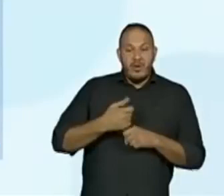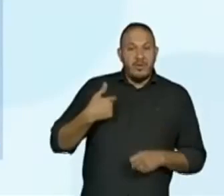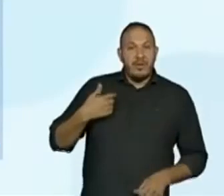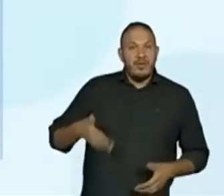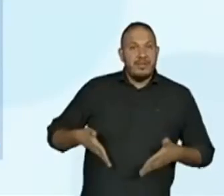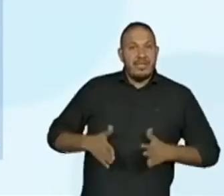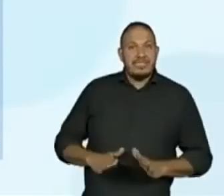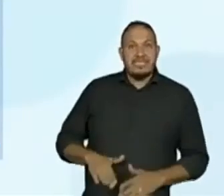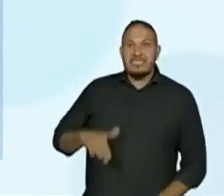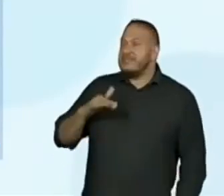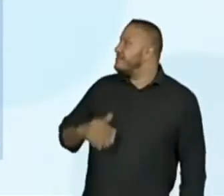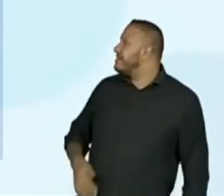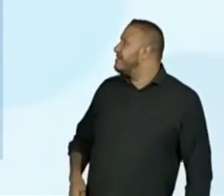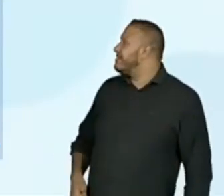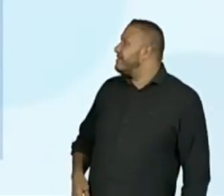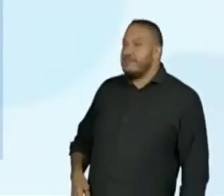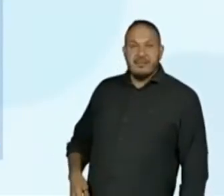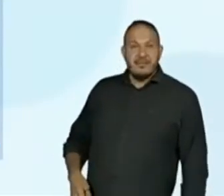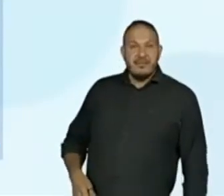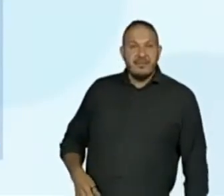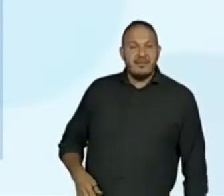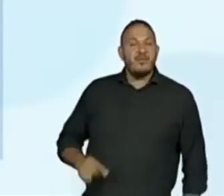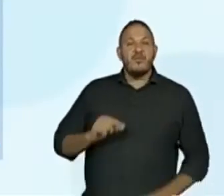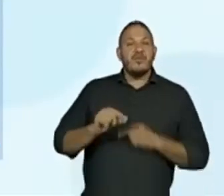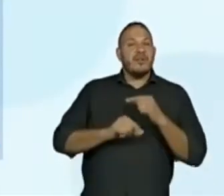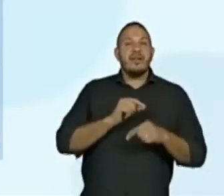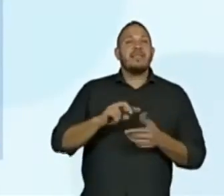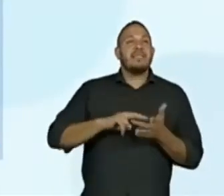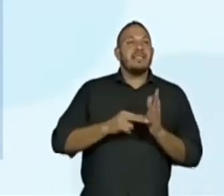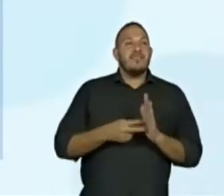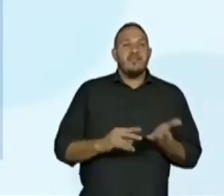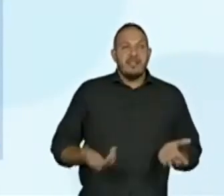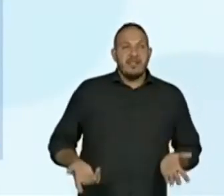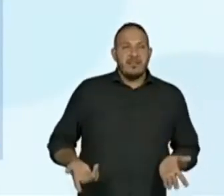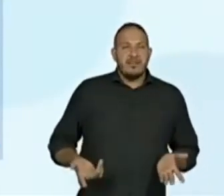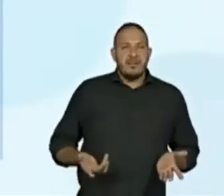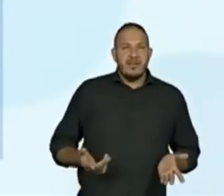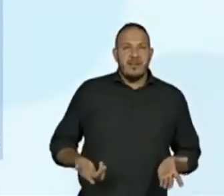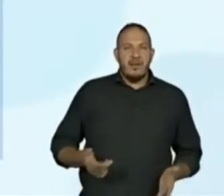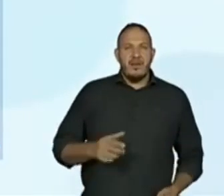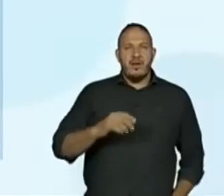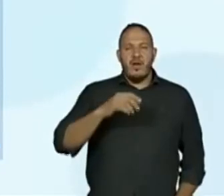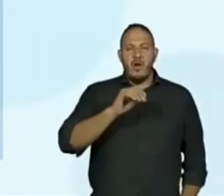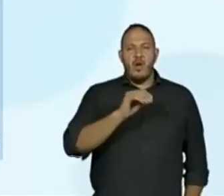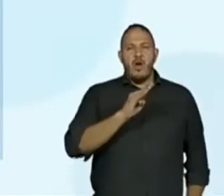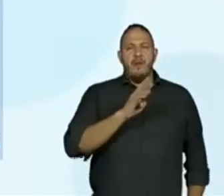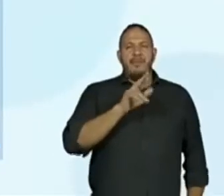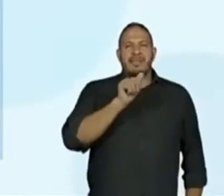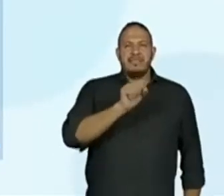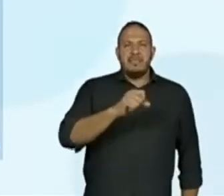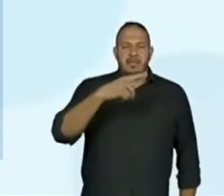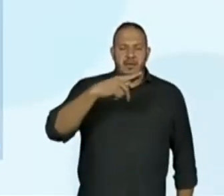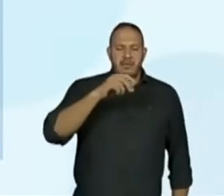Olha só. O que será, então, que significa essa obras póstumas?